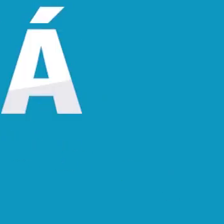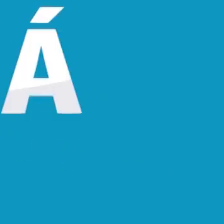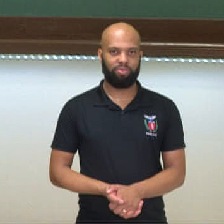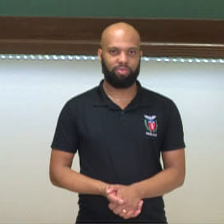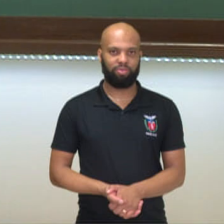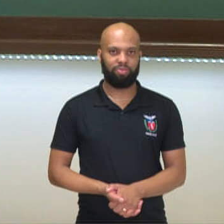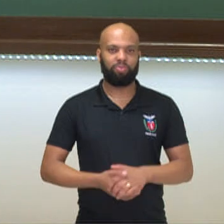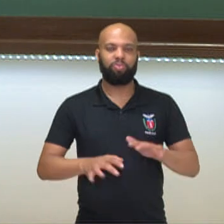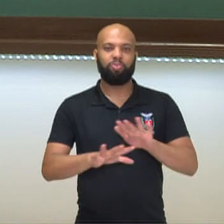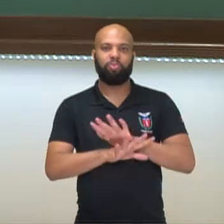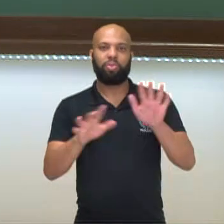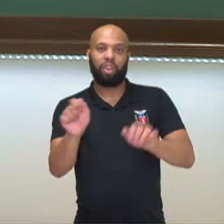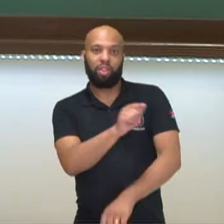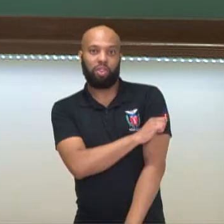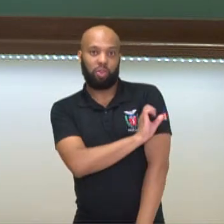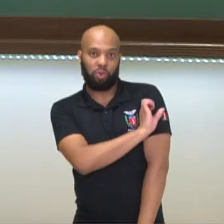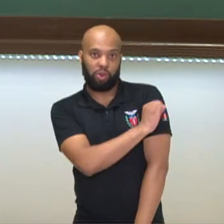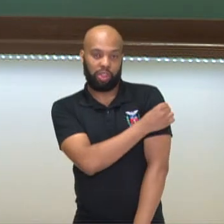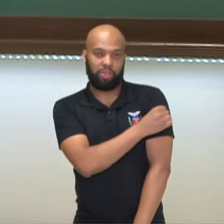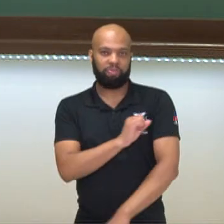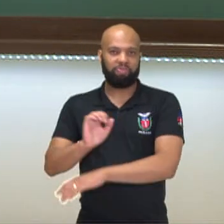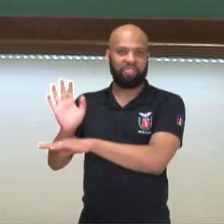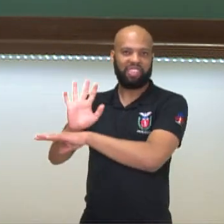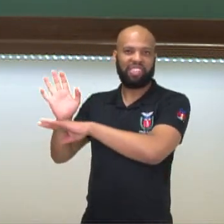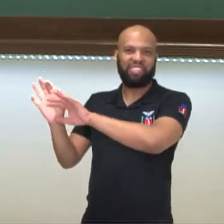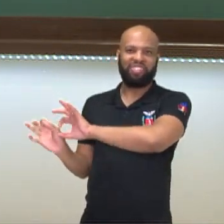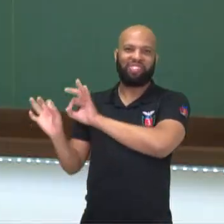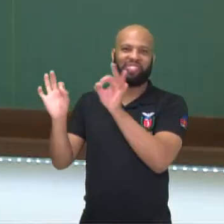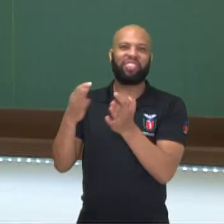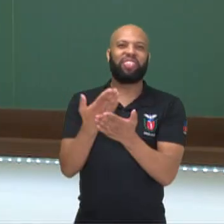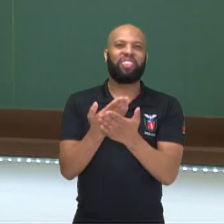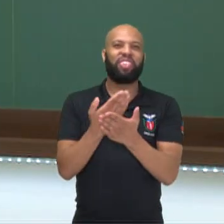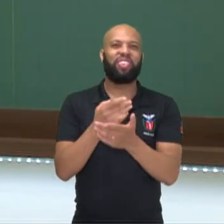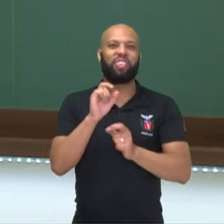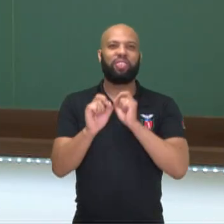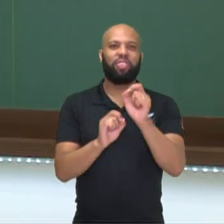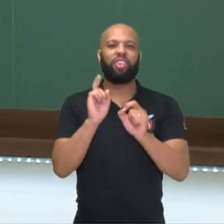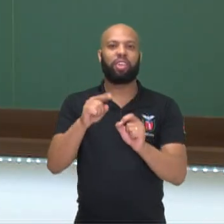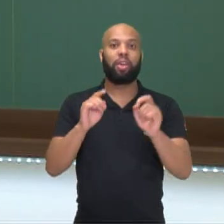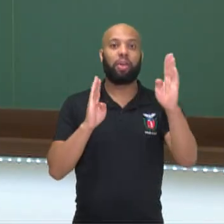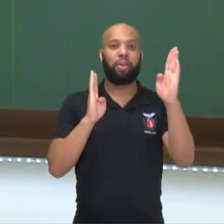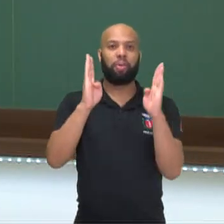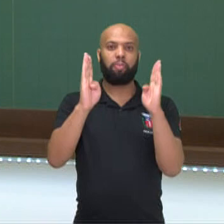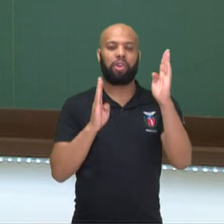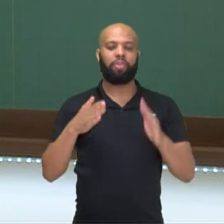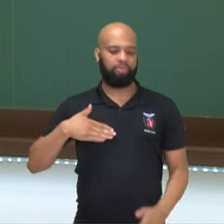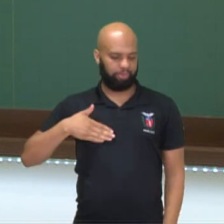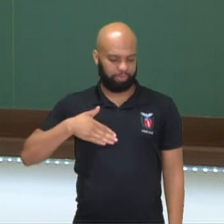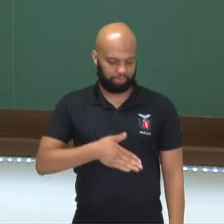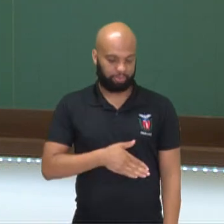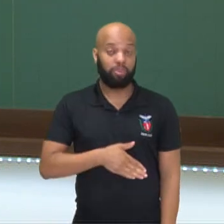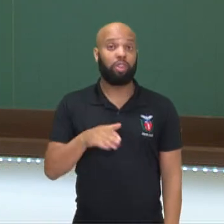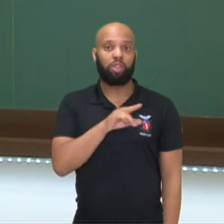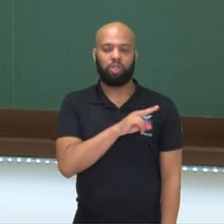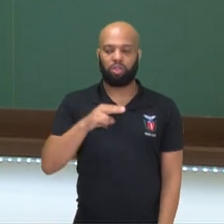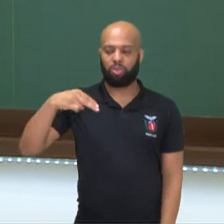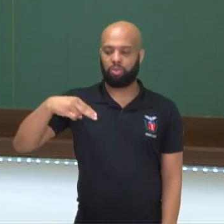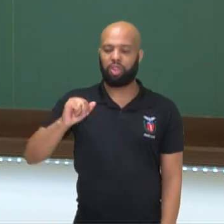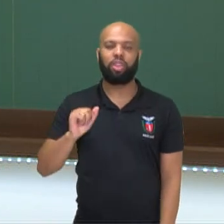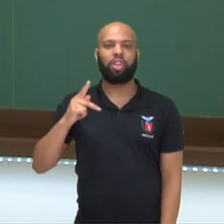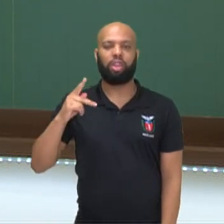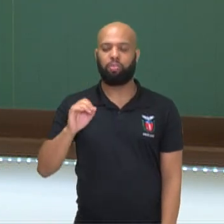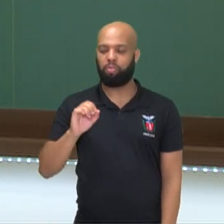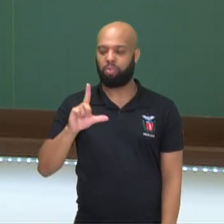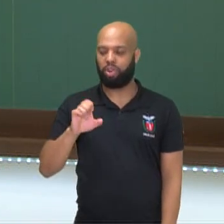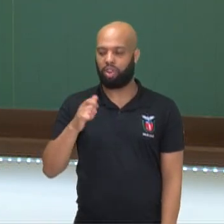Olá estudantes do oitavo ano, nesse vídeo vamos falar sobre a era